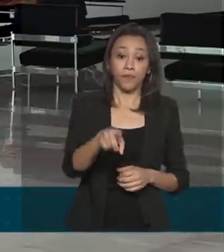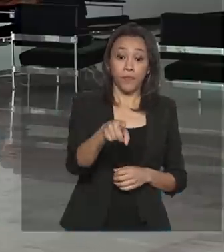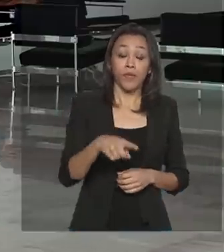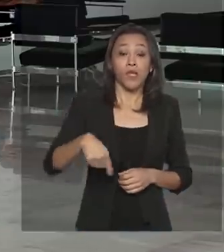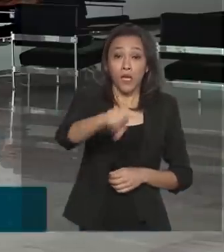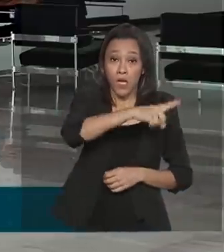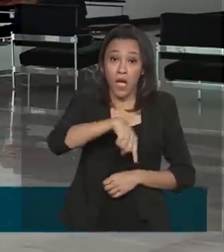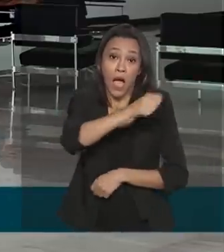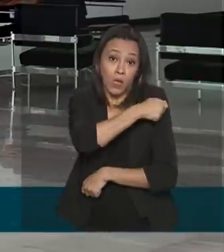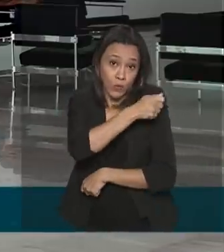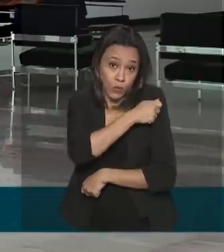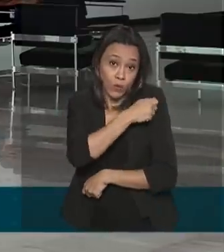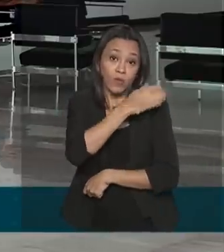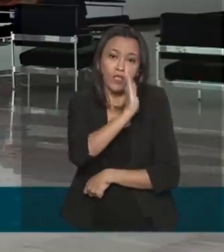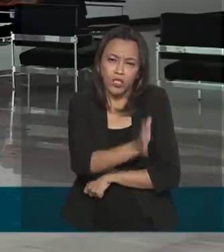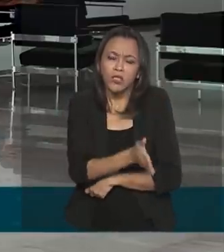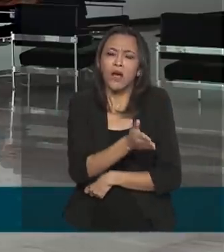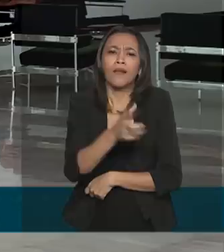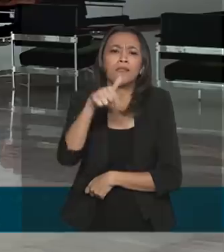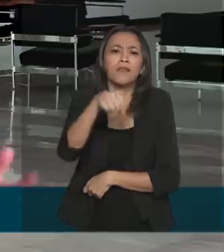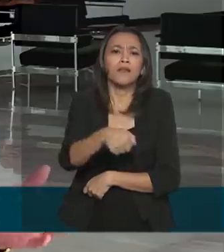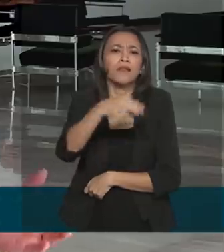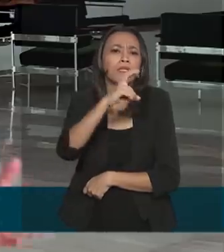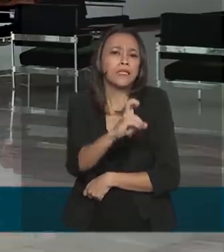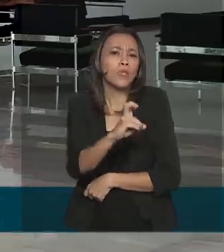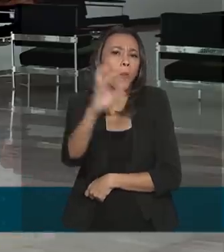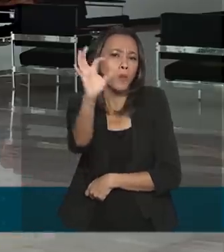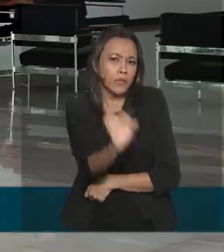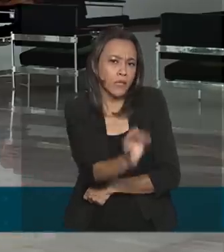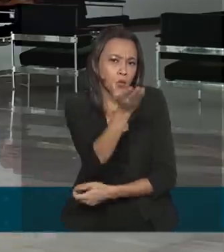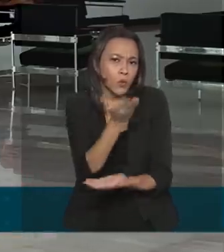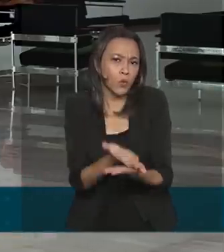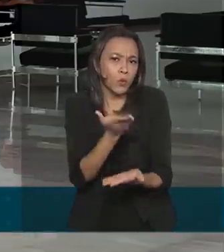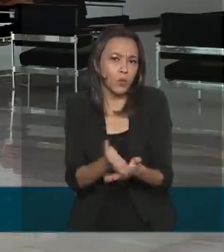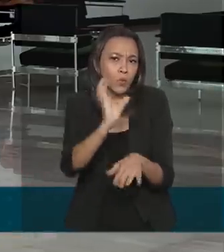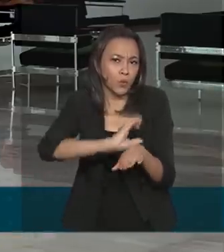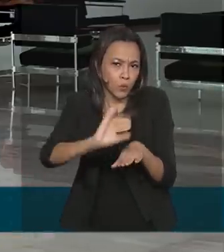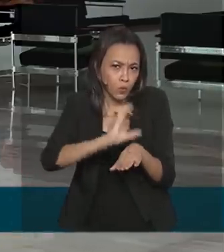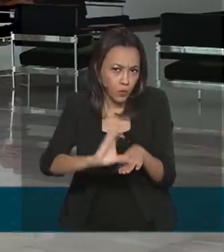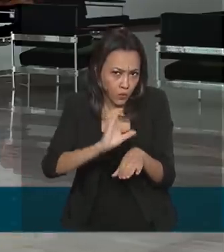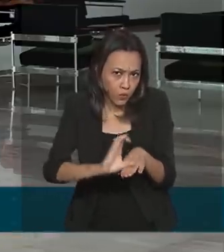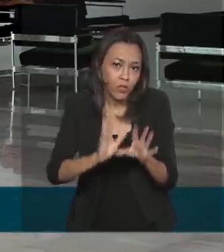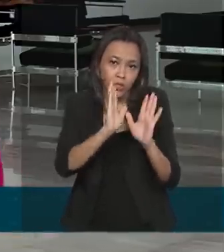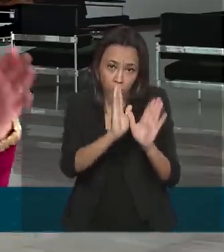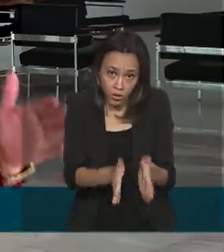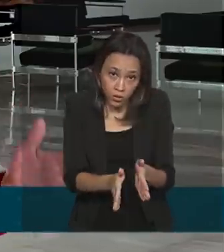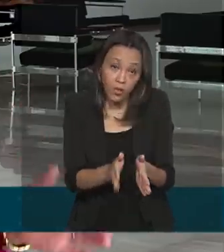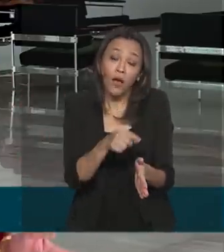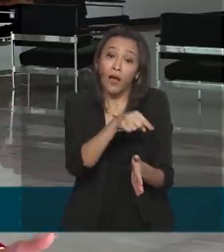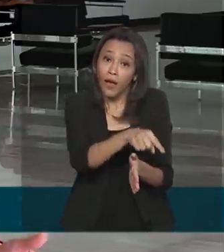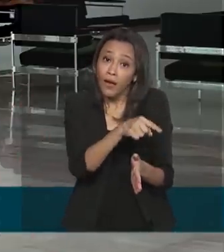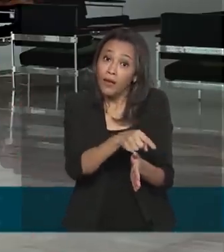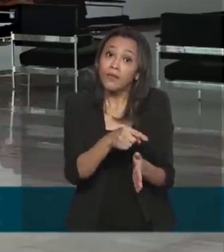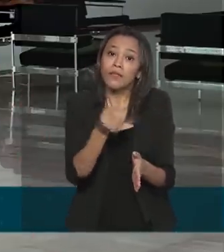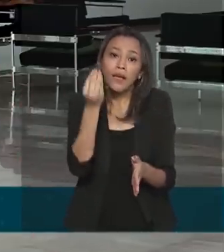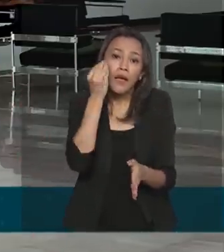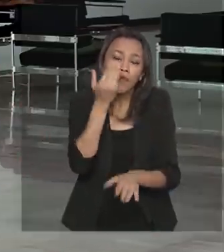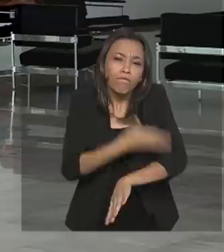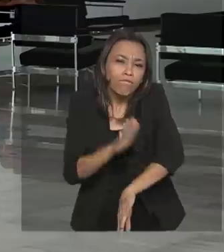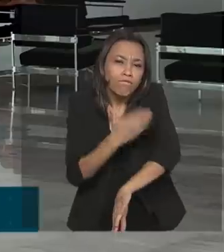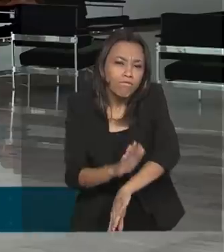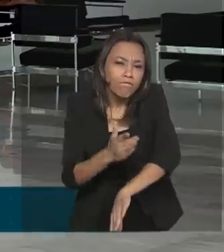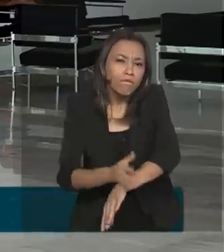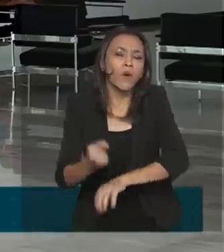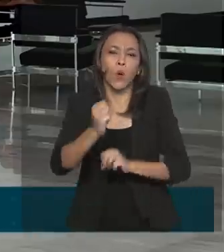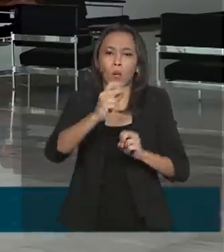já cumpriram pelo menos 75% do internato, que são os dois últimos anos do curso, já na parte prática, foram